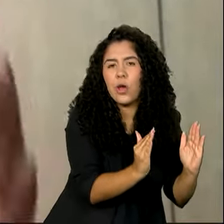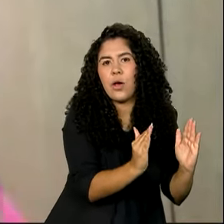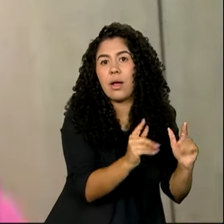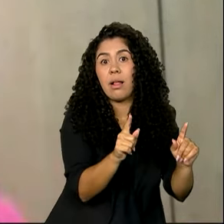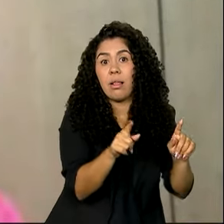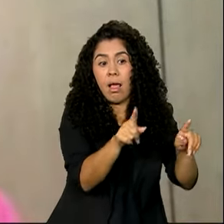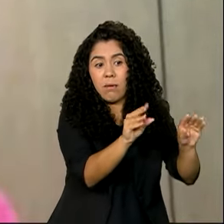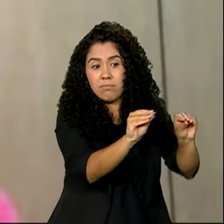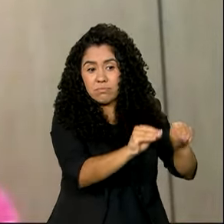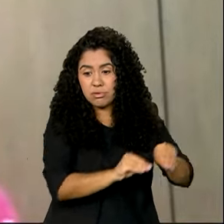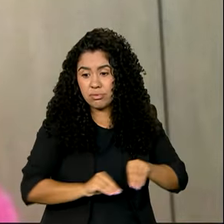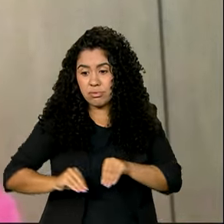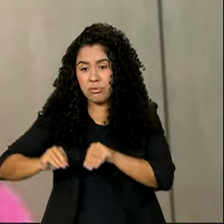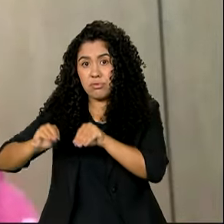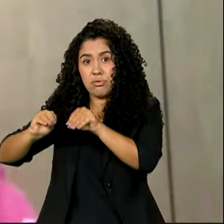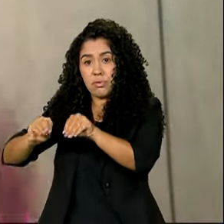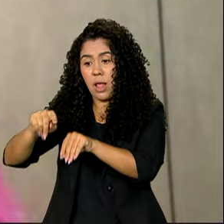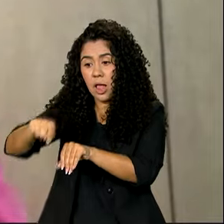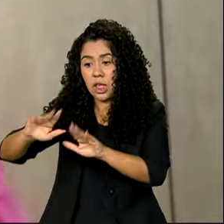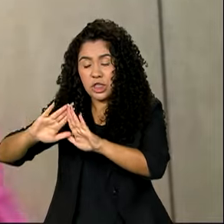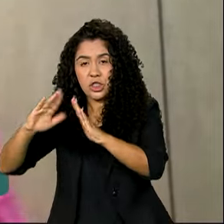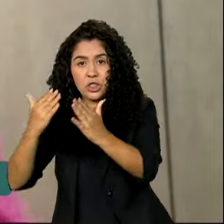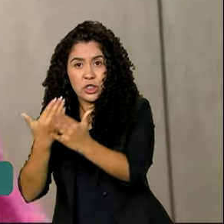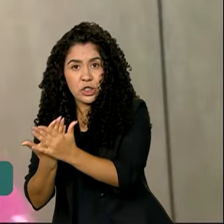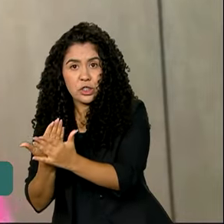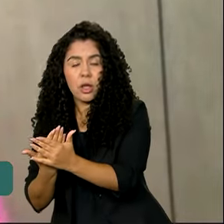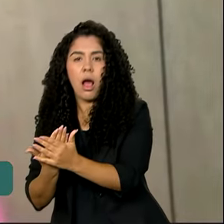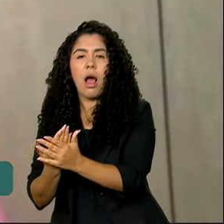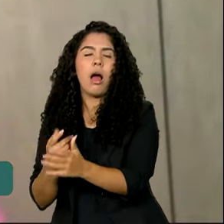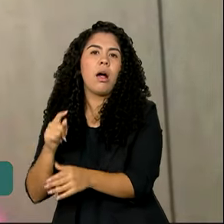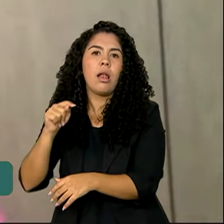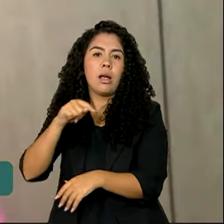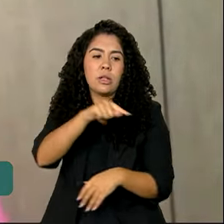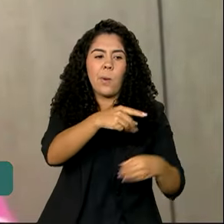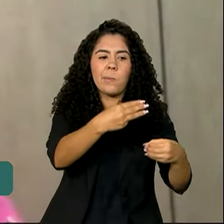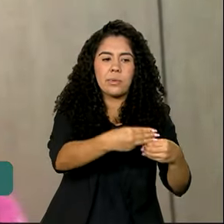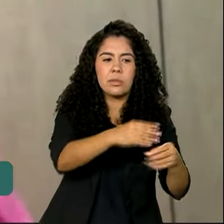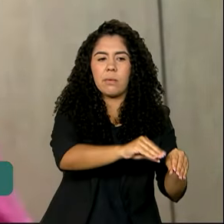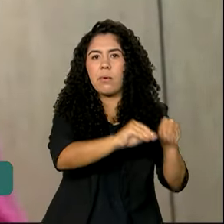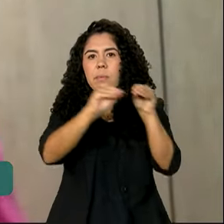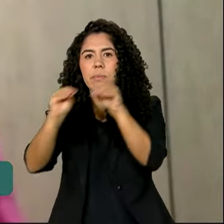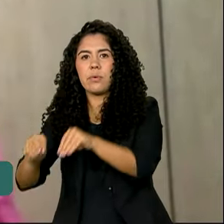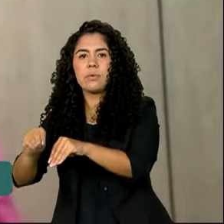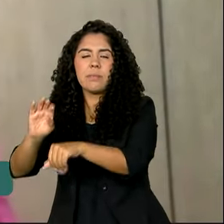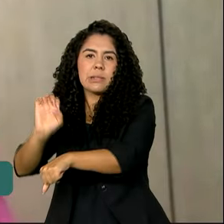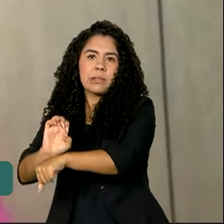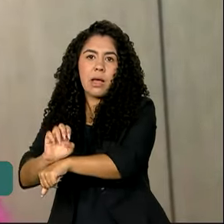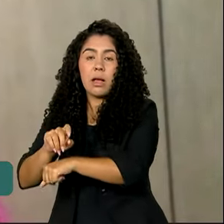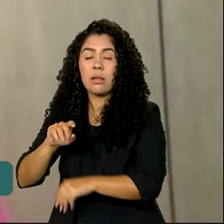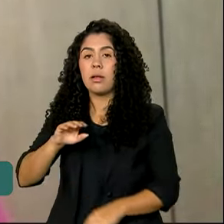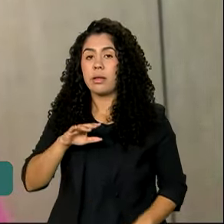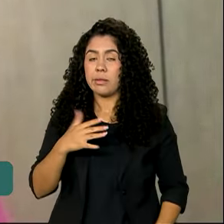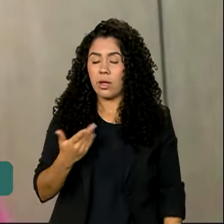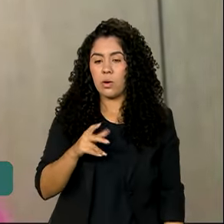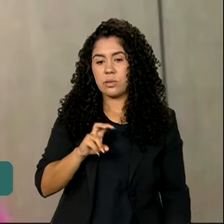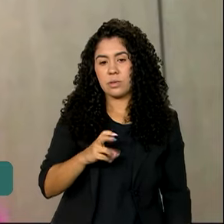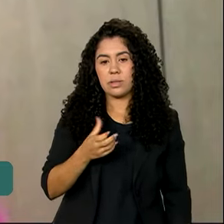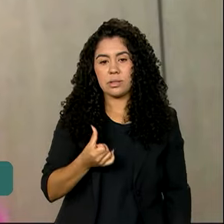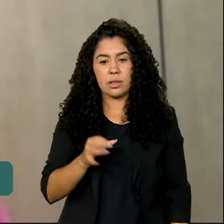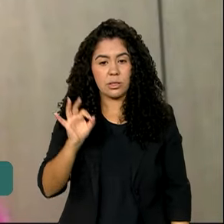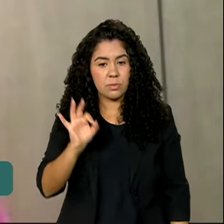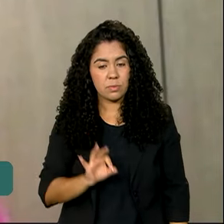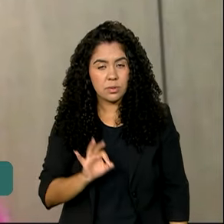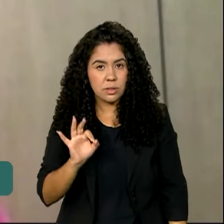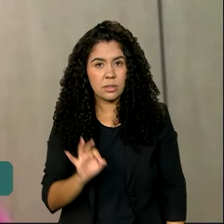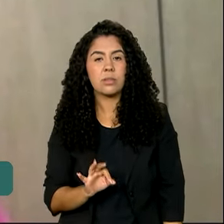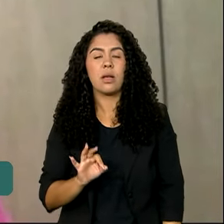vai para uma escola, muitas vezes sai da escola do município, vai para uma escola estadual, 56% do Fundamental